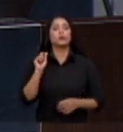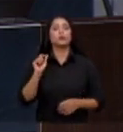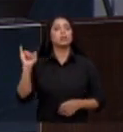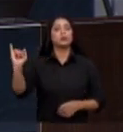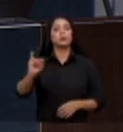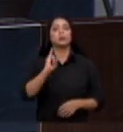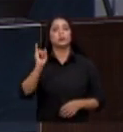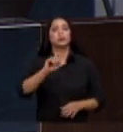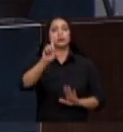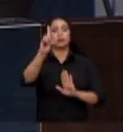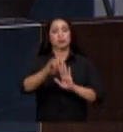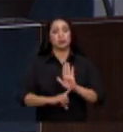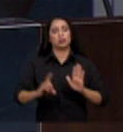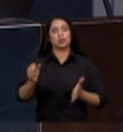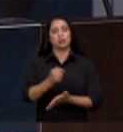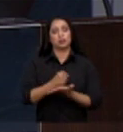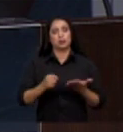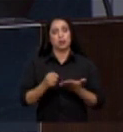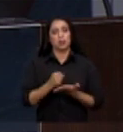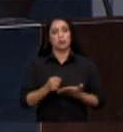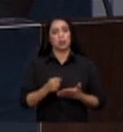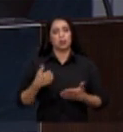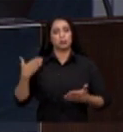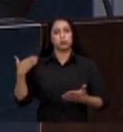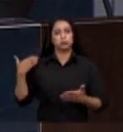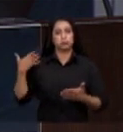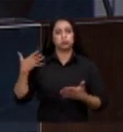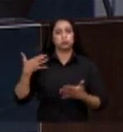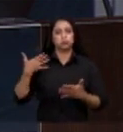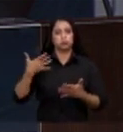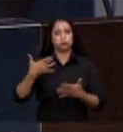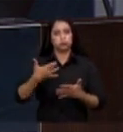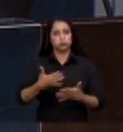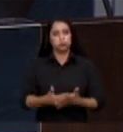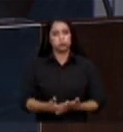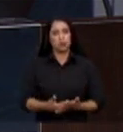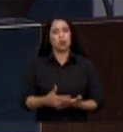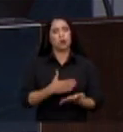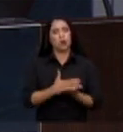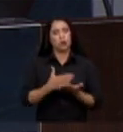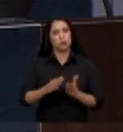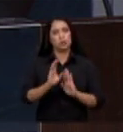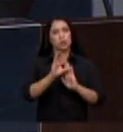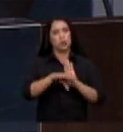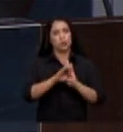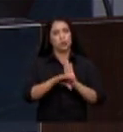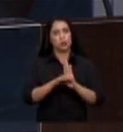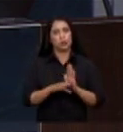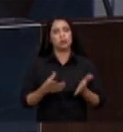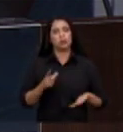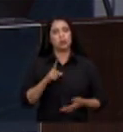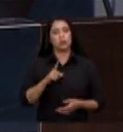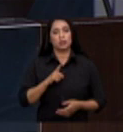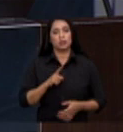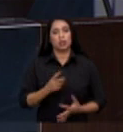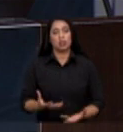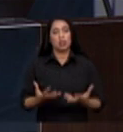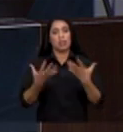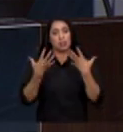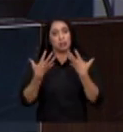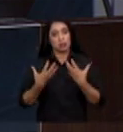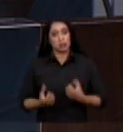dos direitos fundamentais desde a origem do conceito na essência dos direitos fundamentais está a tolerância